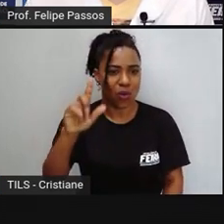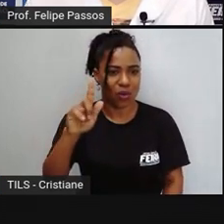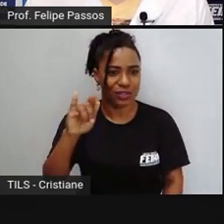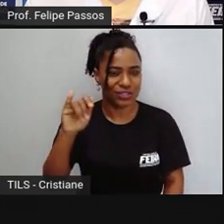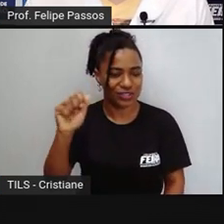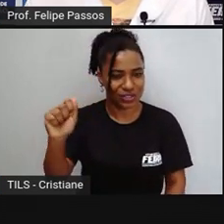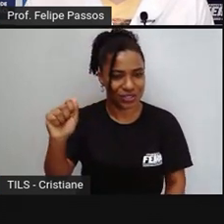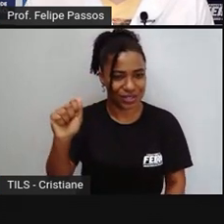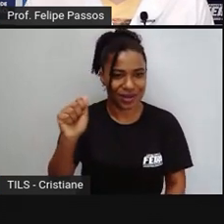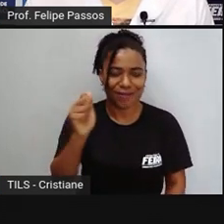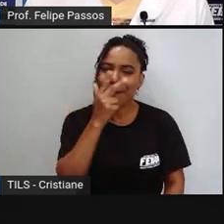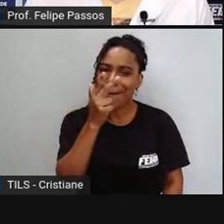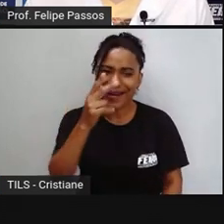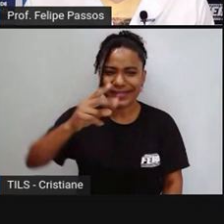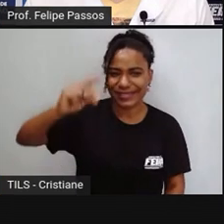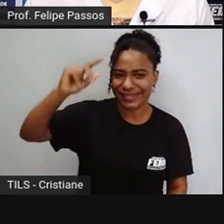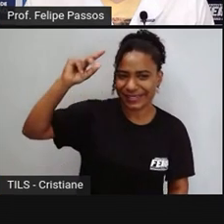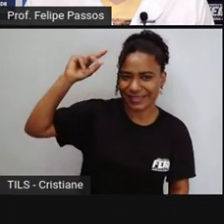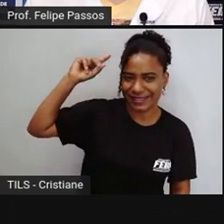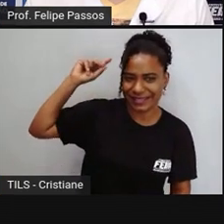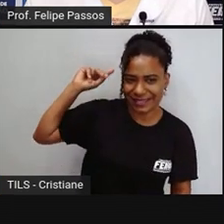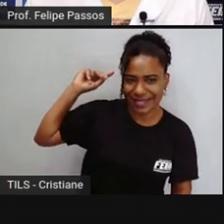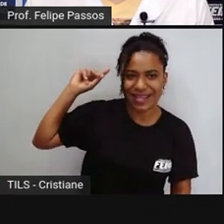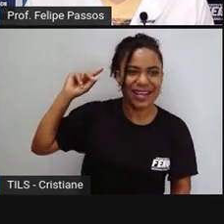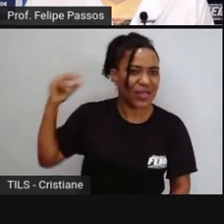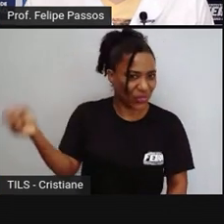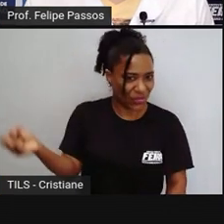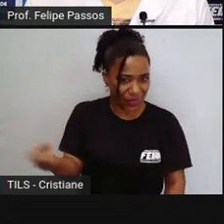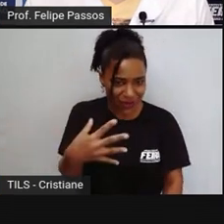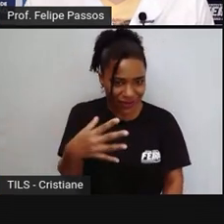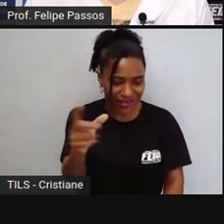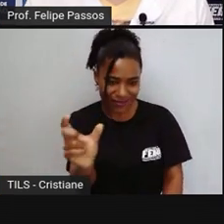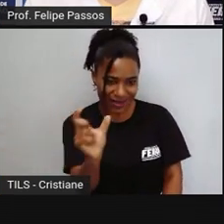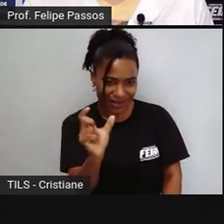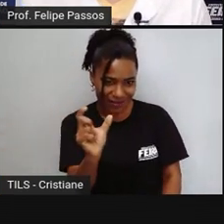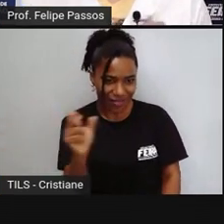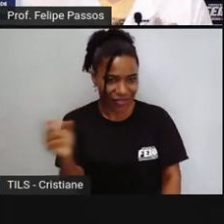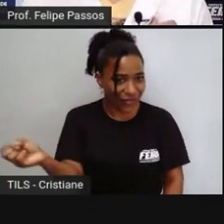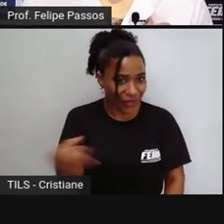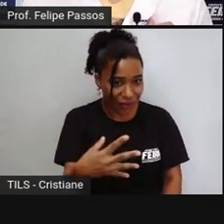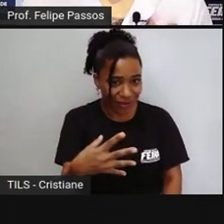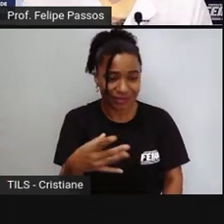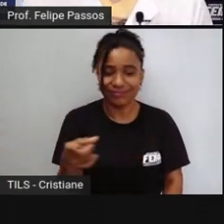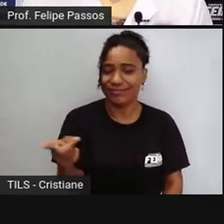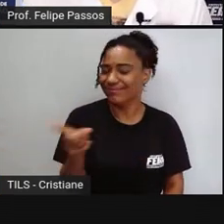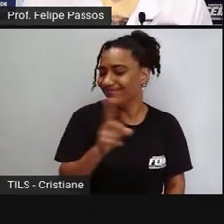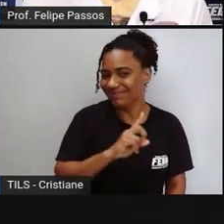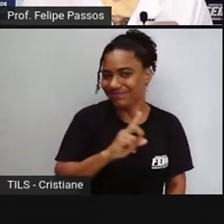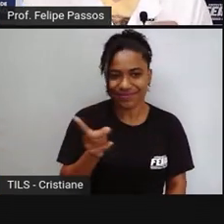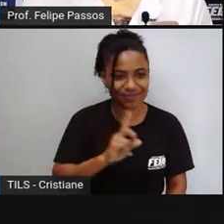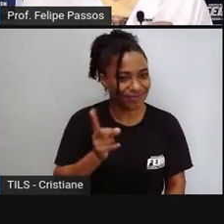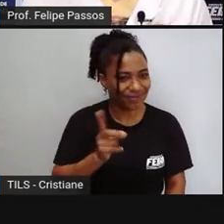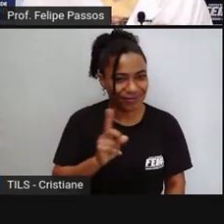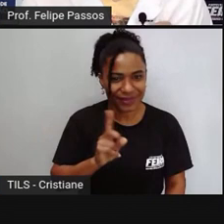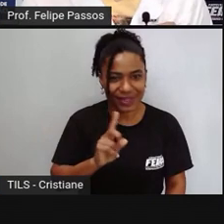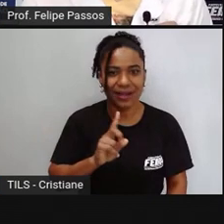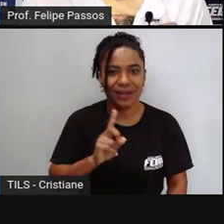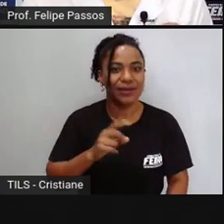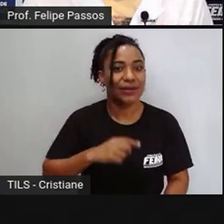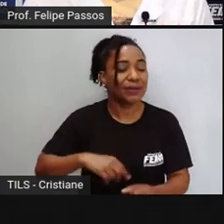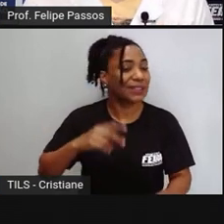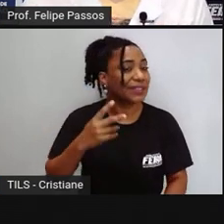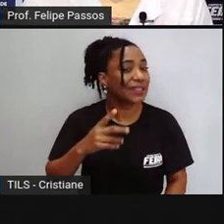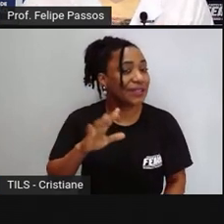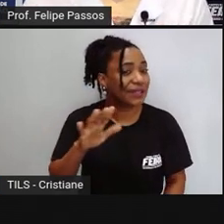internet, do tempo do celular, quando, na verdade, ela tem mais ou menos 4